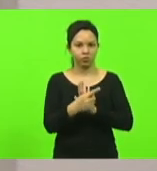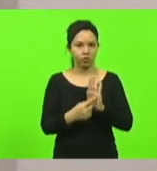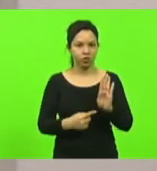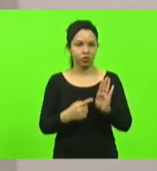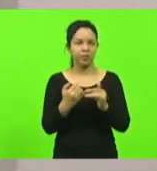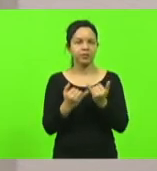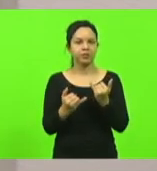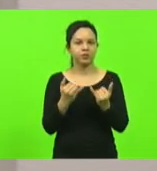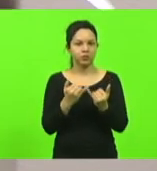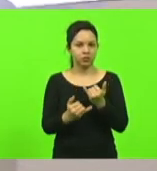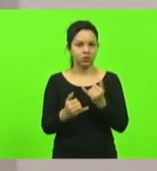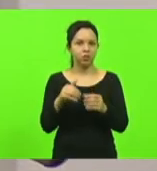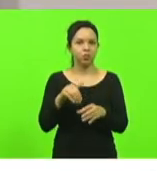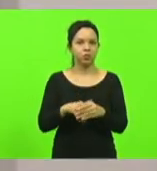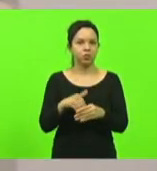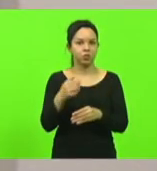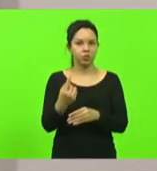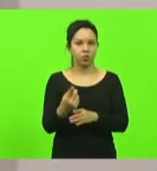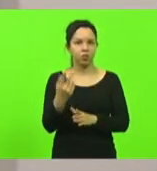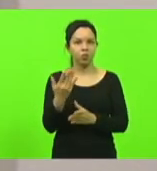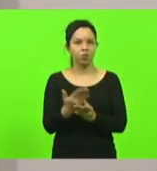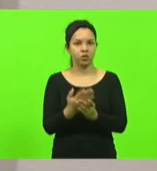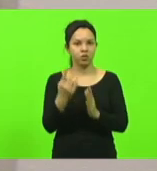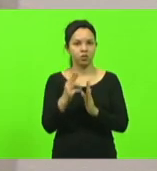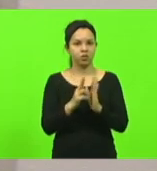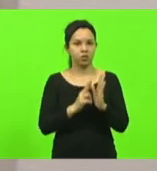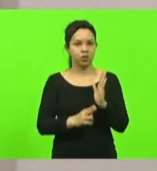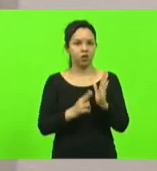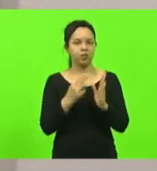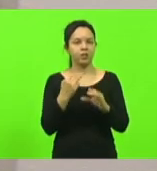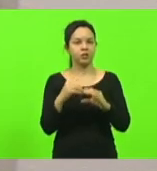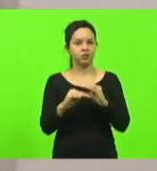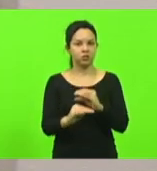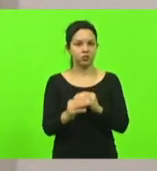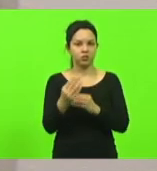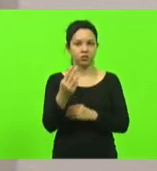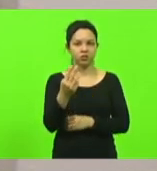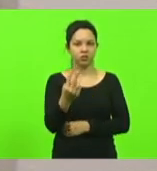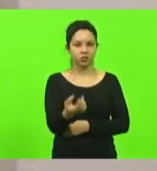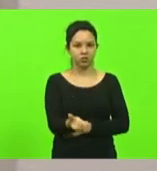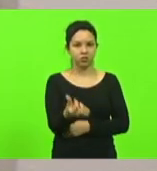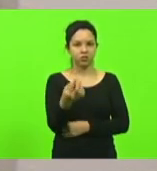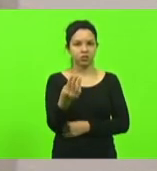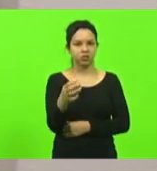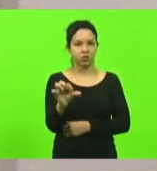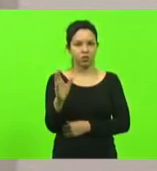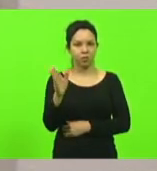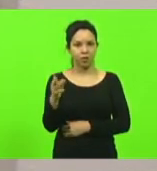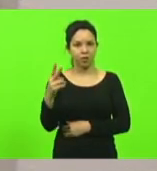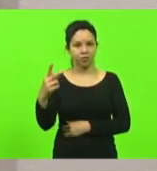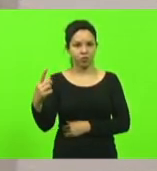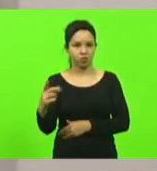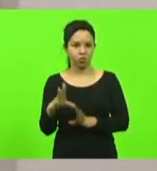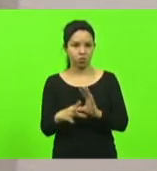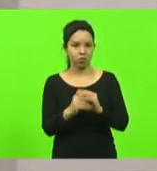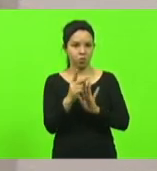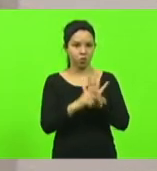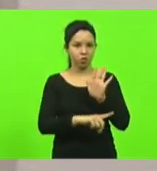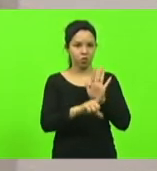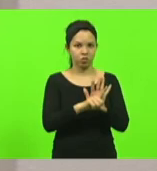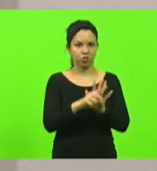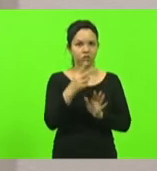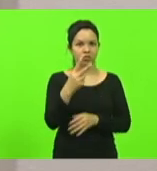nominal encaminhado pela mensagem nº 639, barra 2021, aposto ao projeto de lei nº